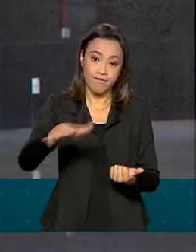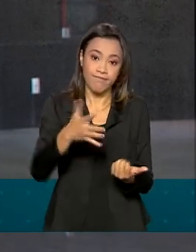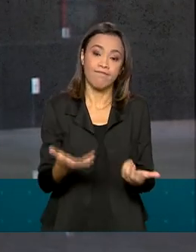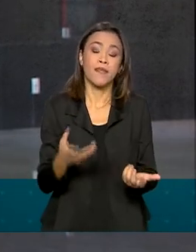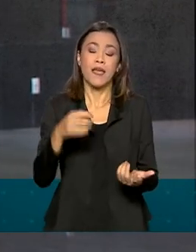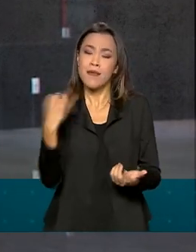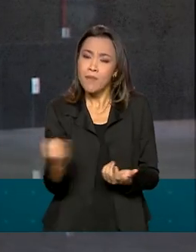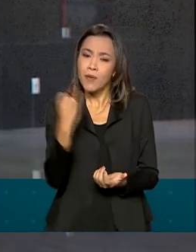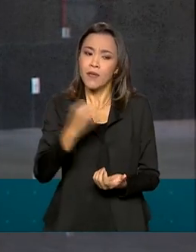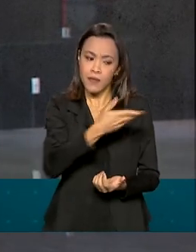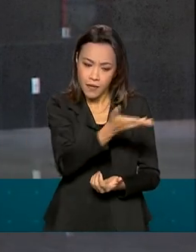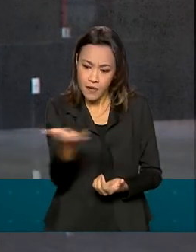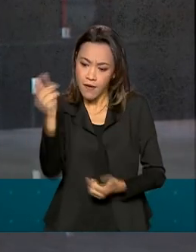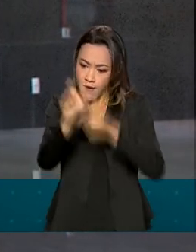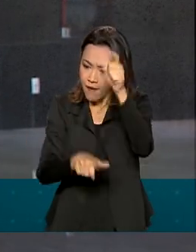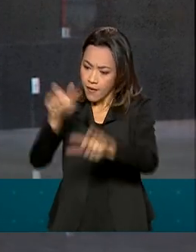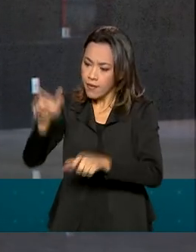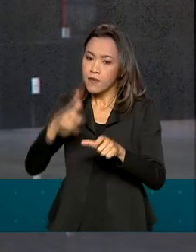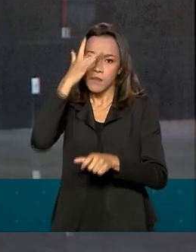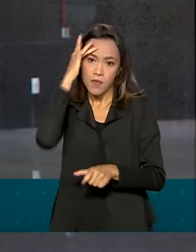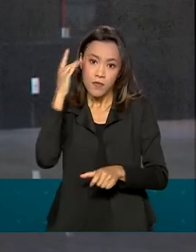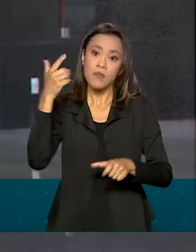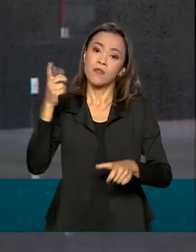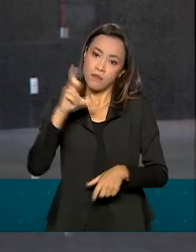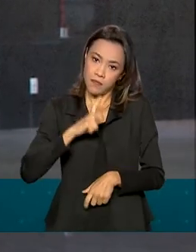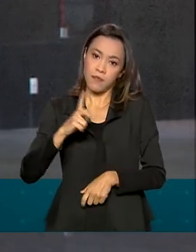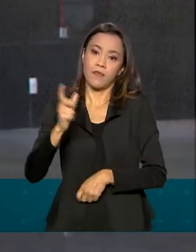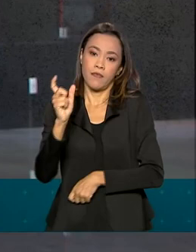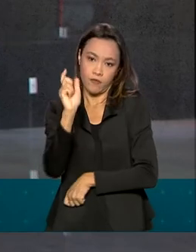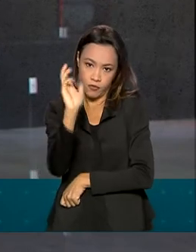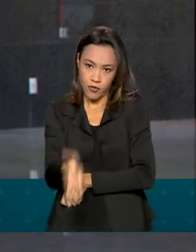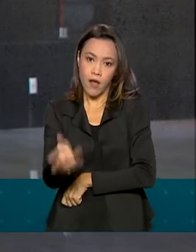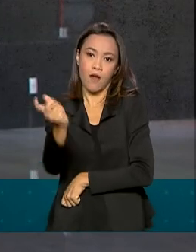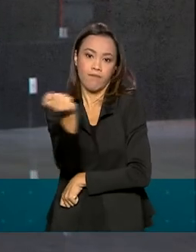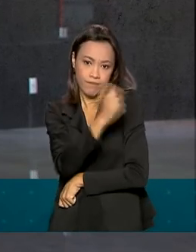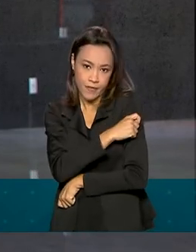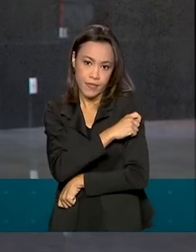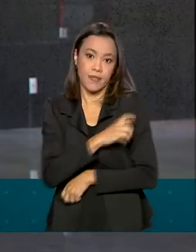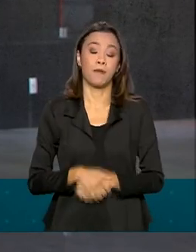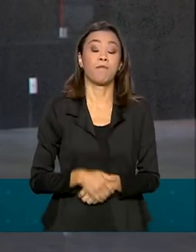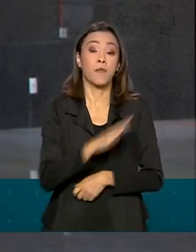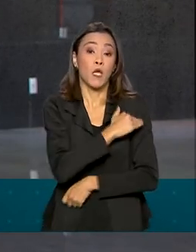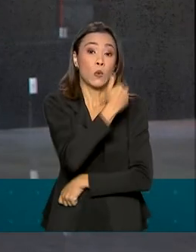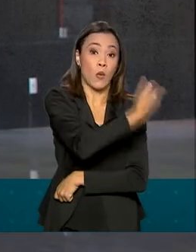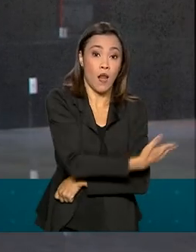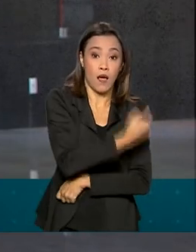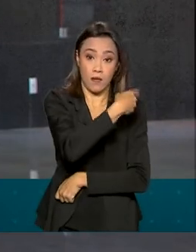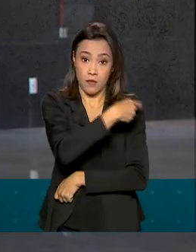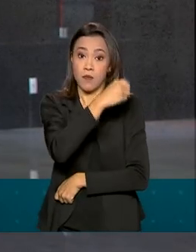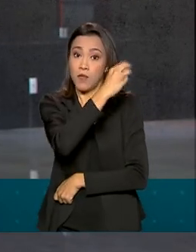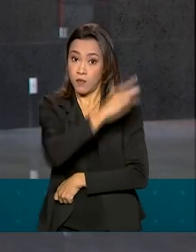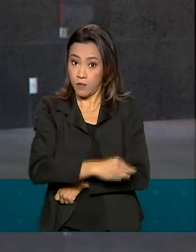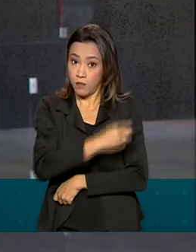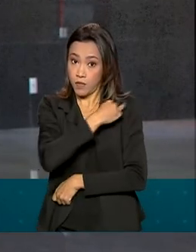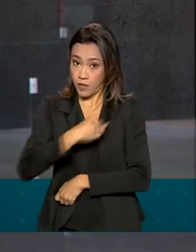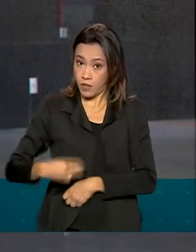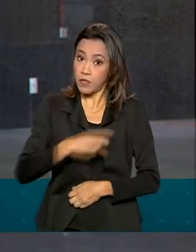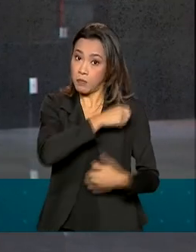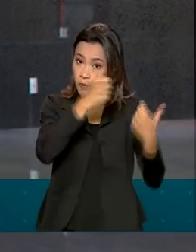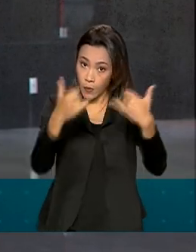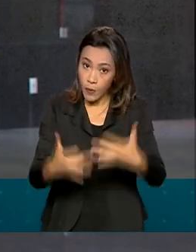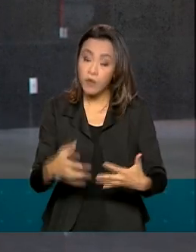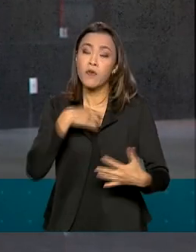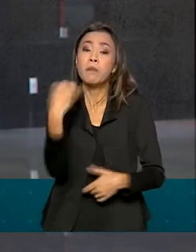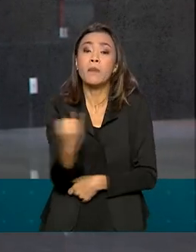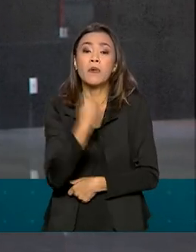trabalhadores estejam vacinados. Ao lado dele, o ministro da Infraestrutura, Tarcísio Comes, ele explicou que esses trabalhadores foram fundamentais